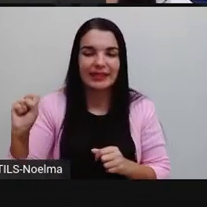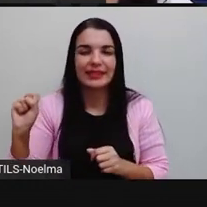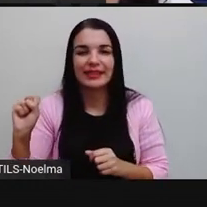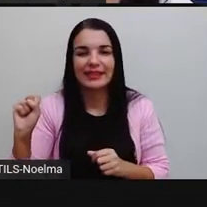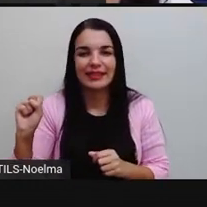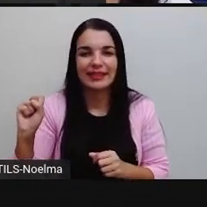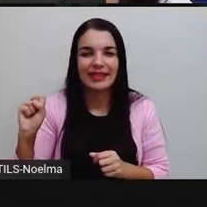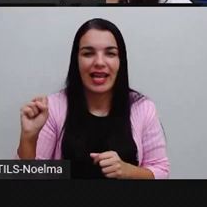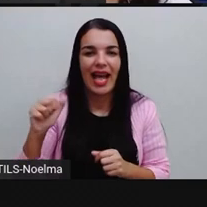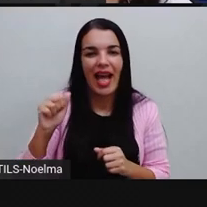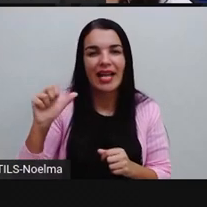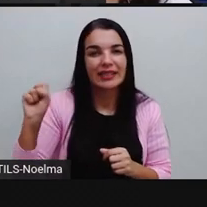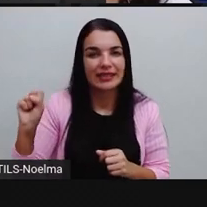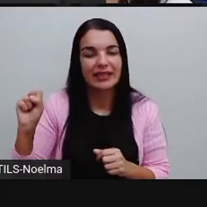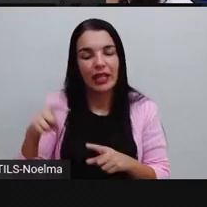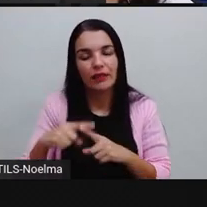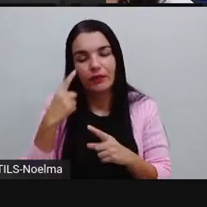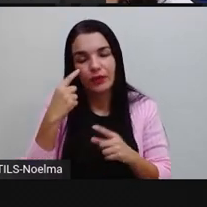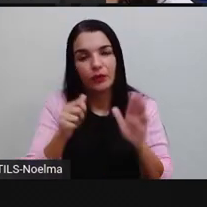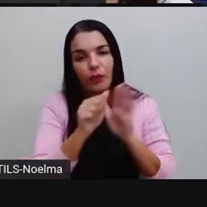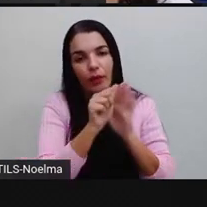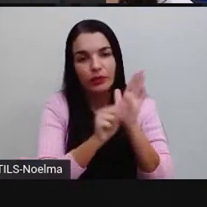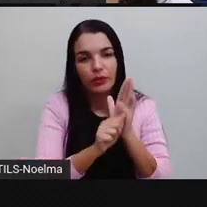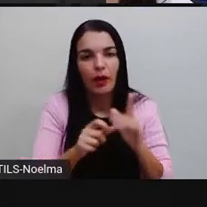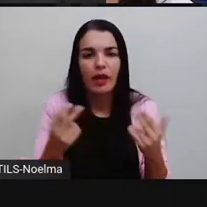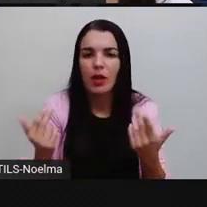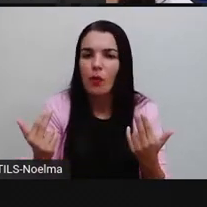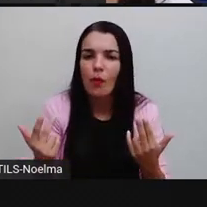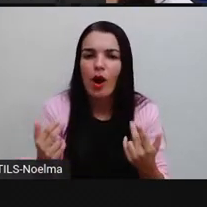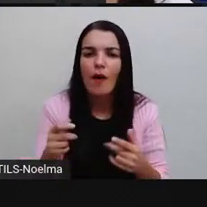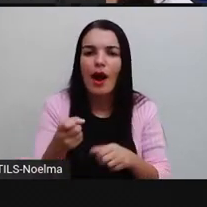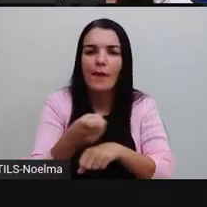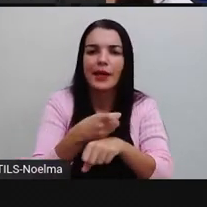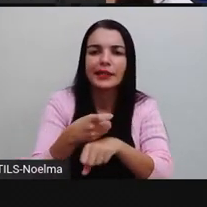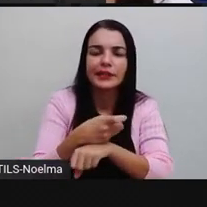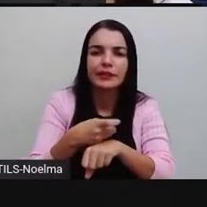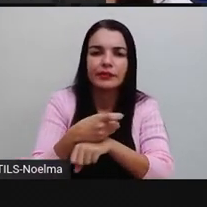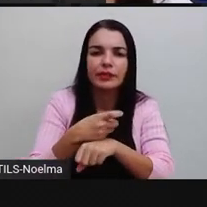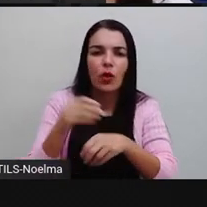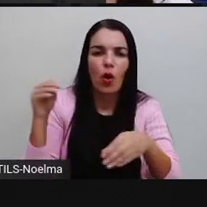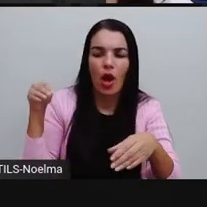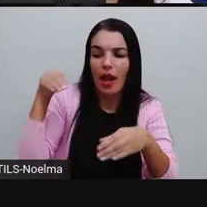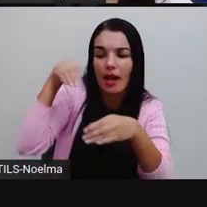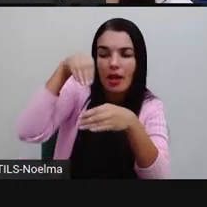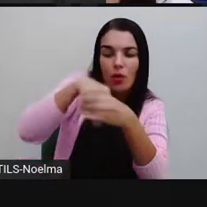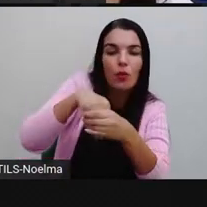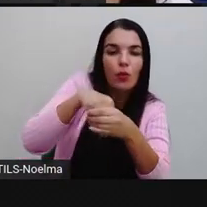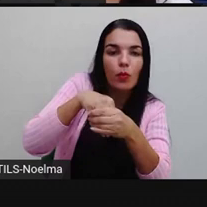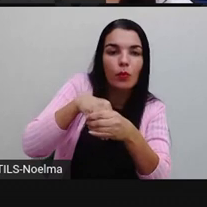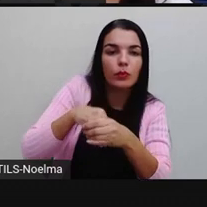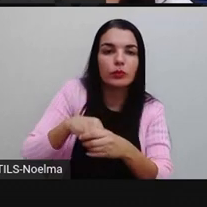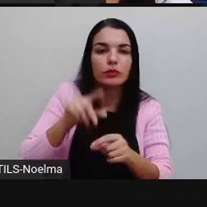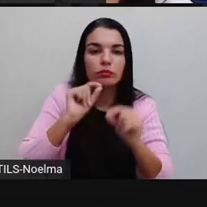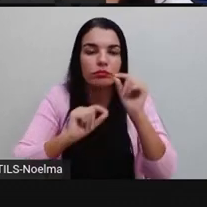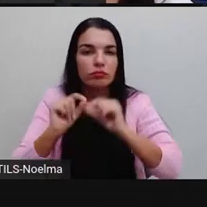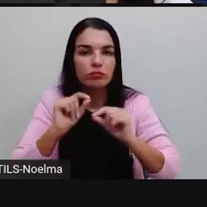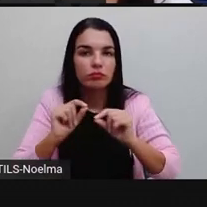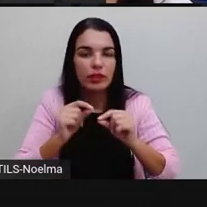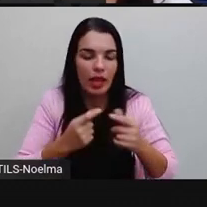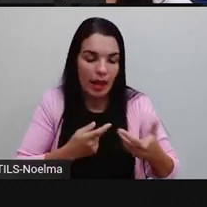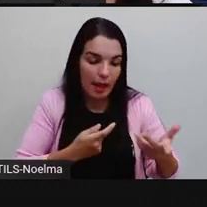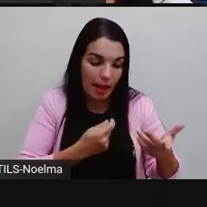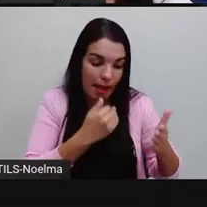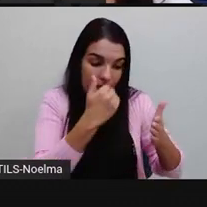Seria feminino e plural também. O mesmo ocorre com o adjetivo incluso. Incluso, as despesas de